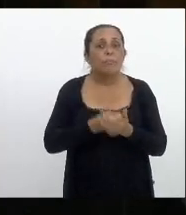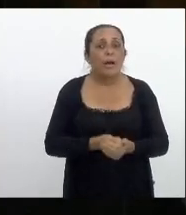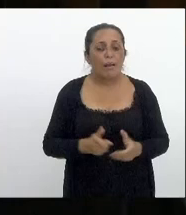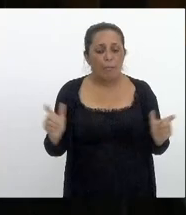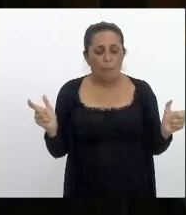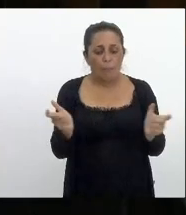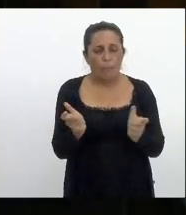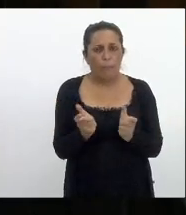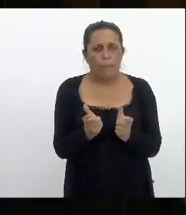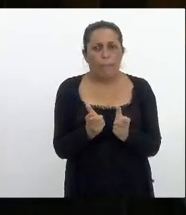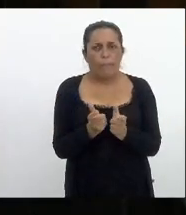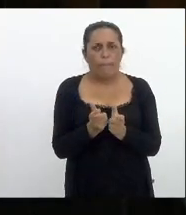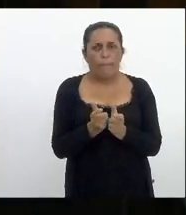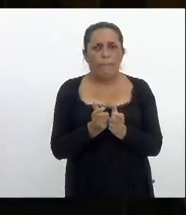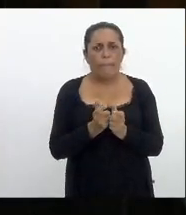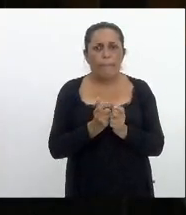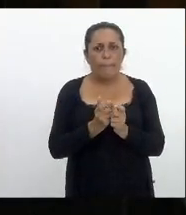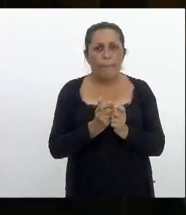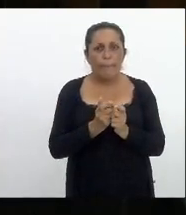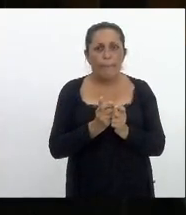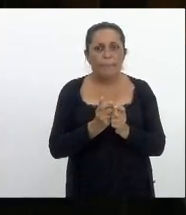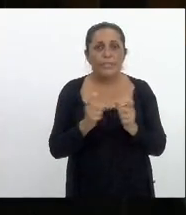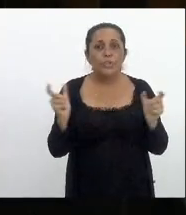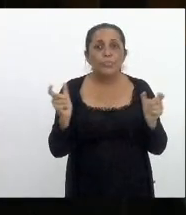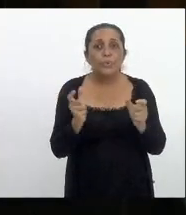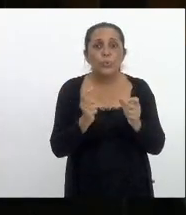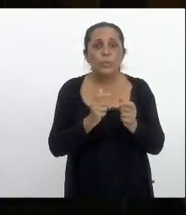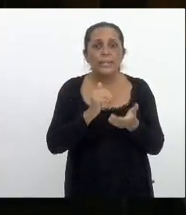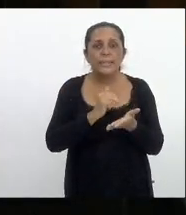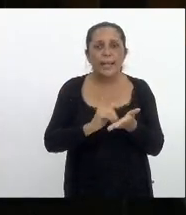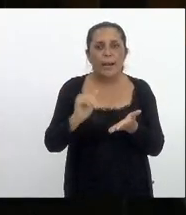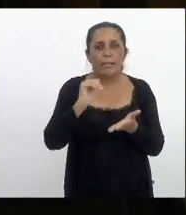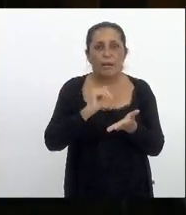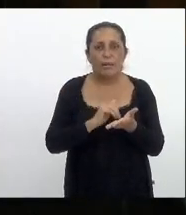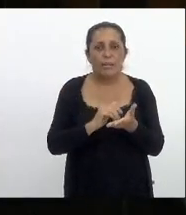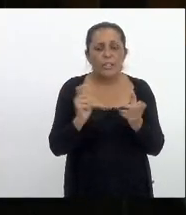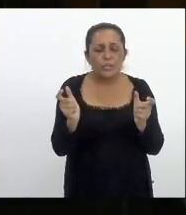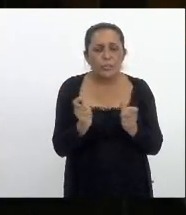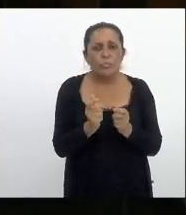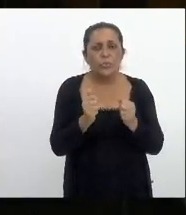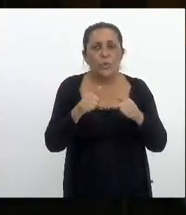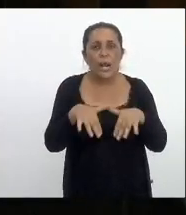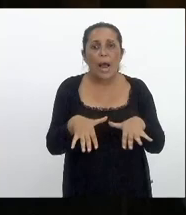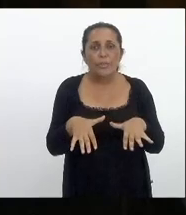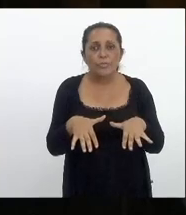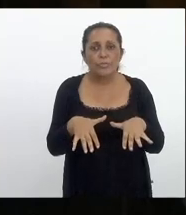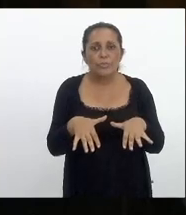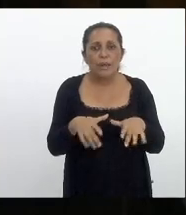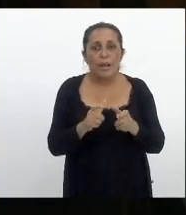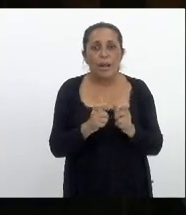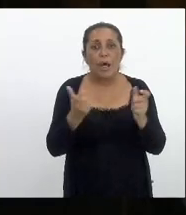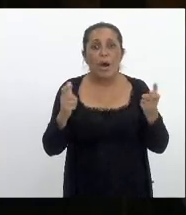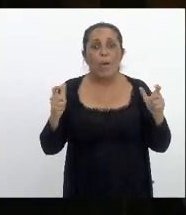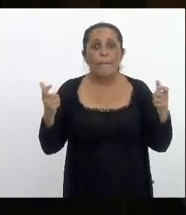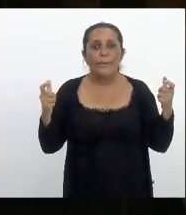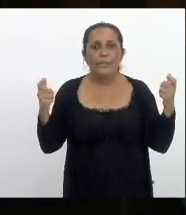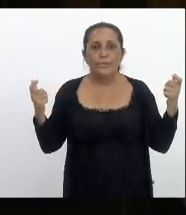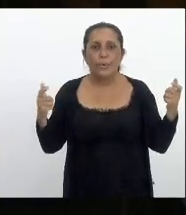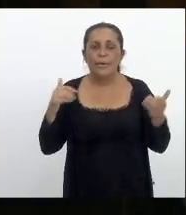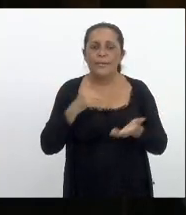em vez de reduzir as secretarias conter os seus gastos não ele aumentou